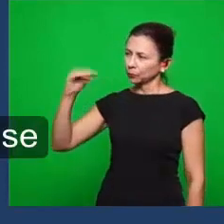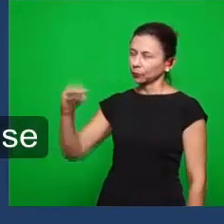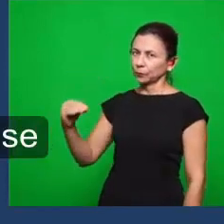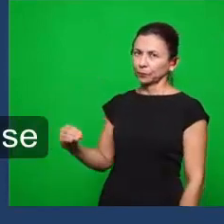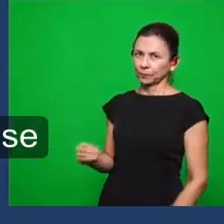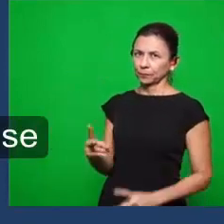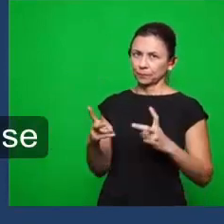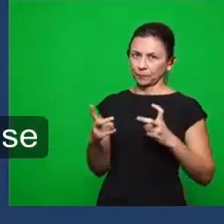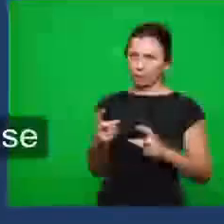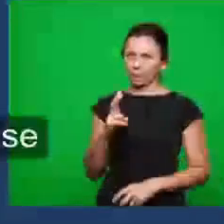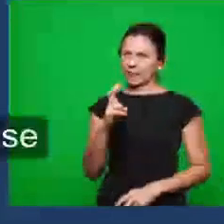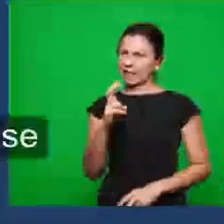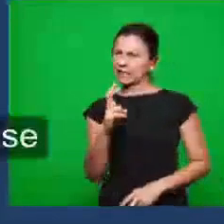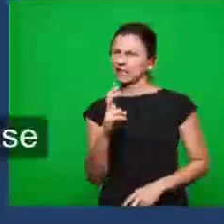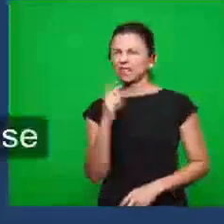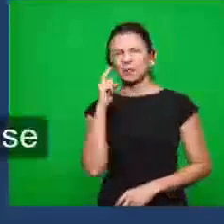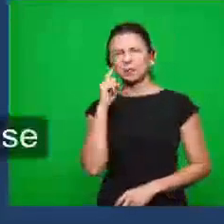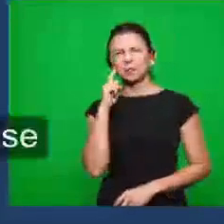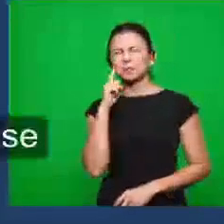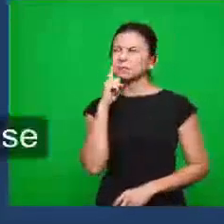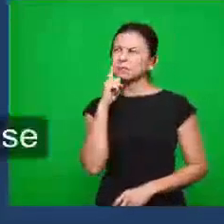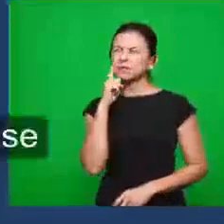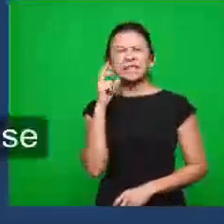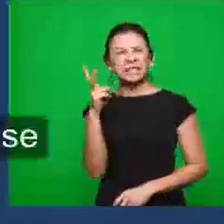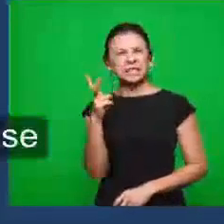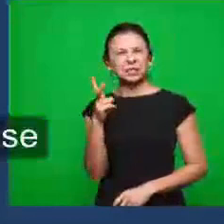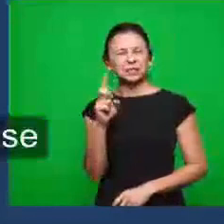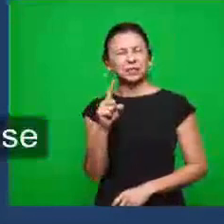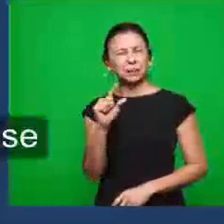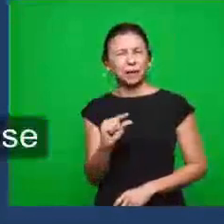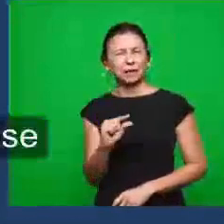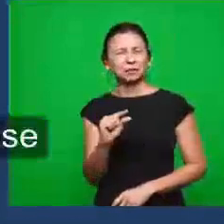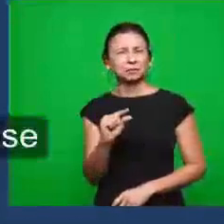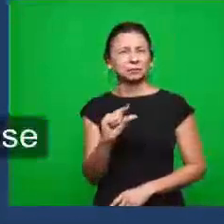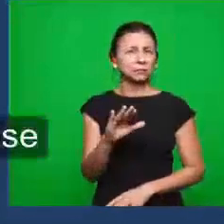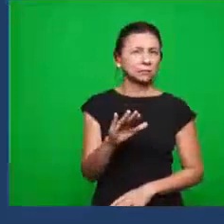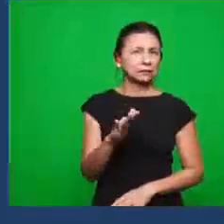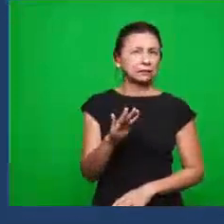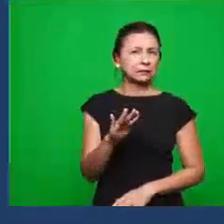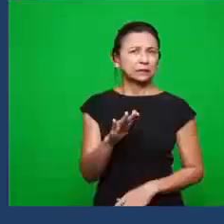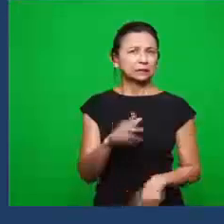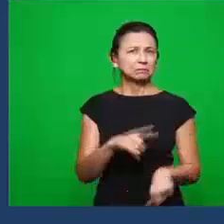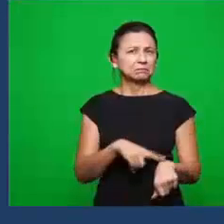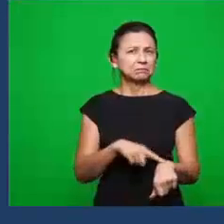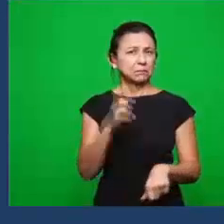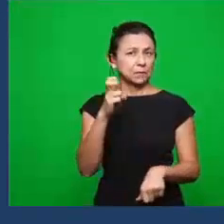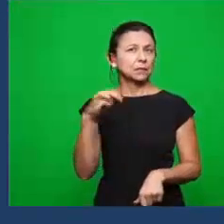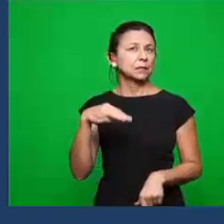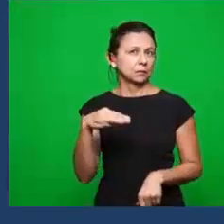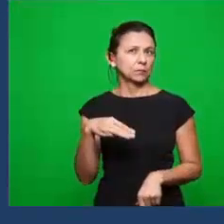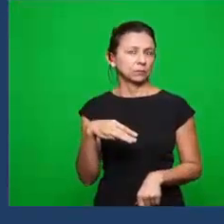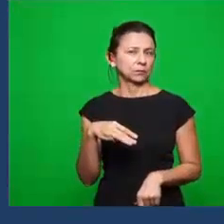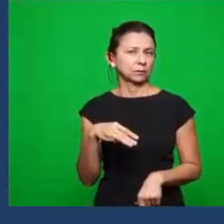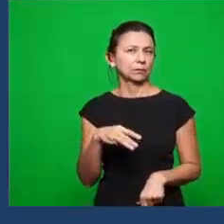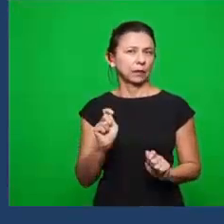Cinco minutos, vai ser muito, Não, minutos, cinco ou seis minutos. É, se não for causa do tempo, mas cinco minutos aí, para os